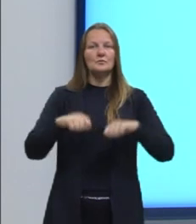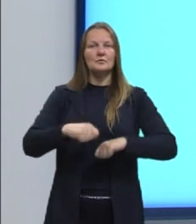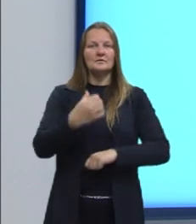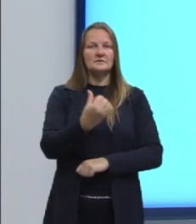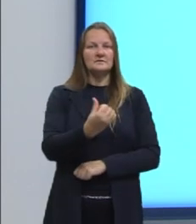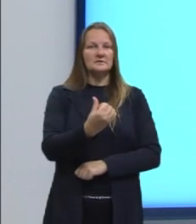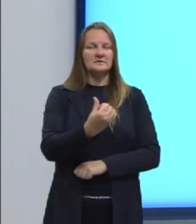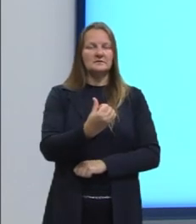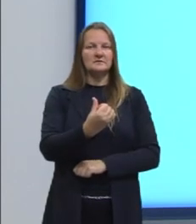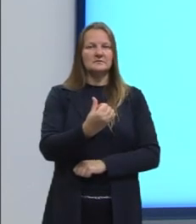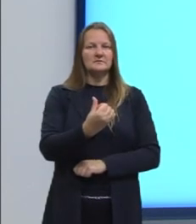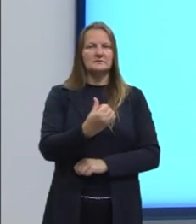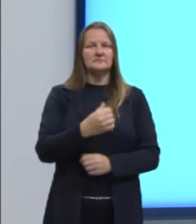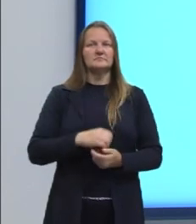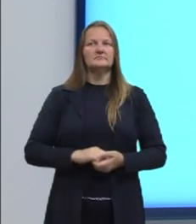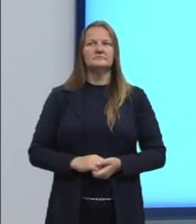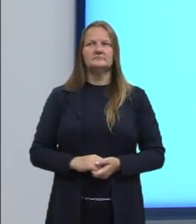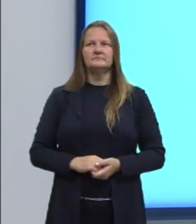de área 6.